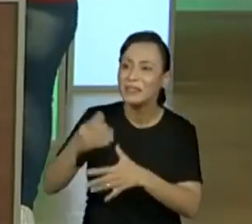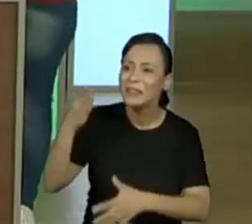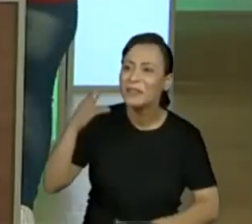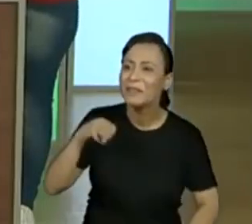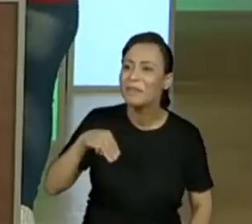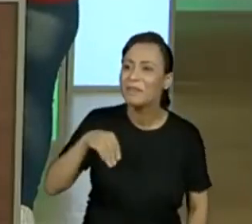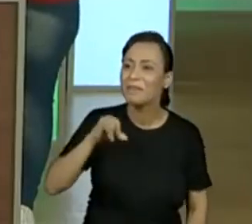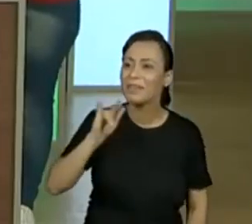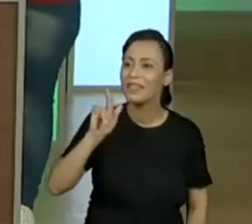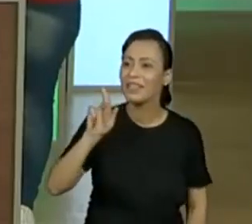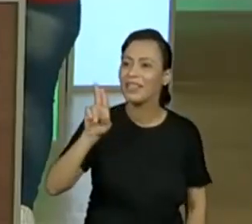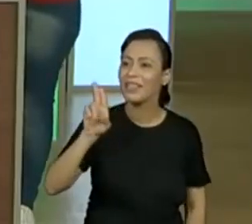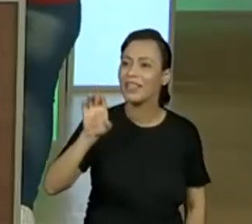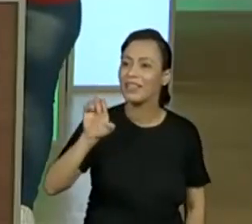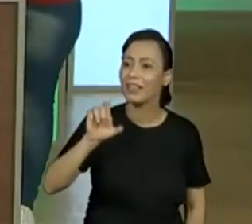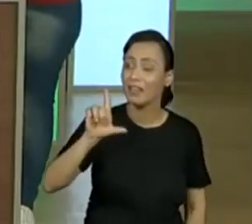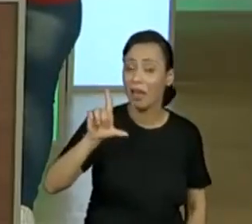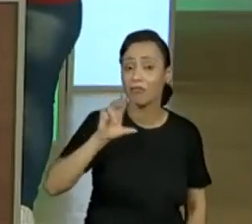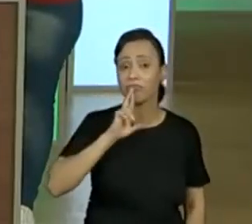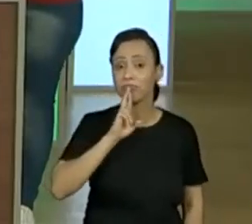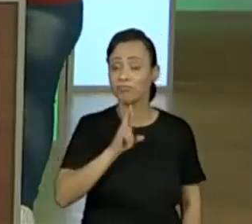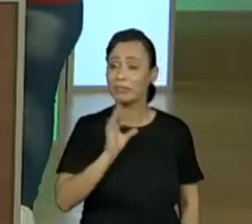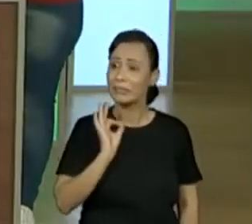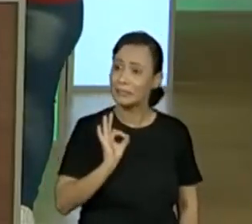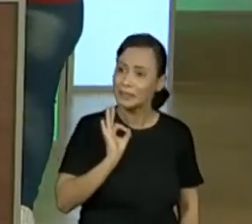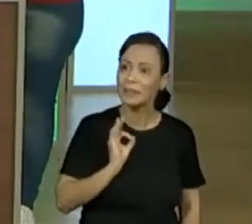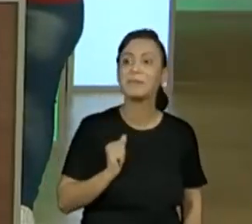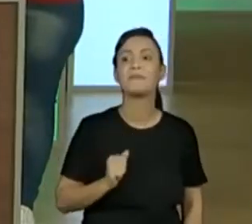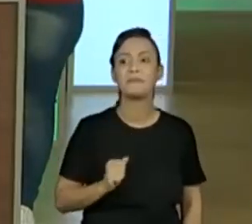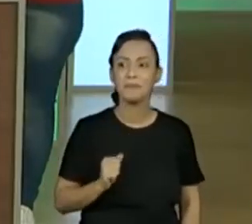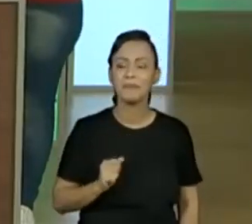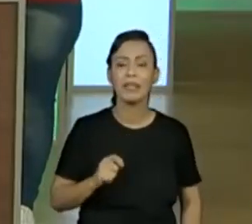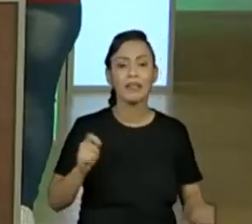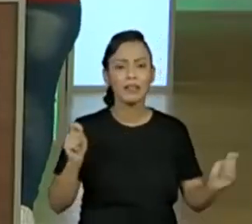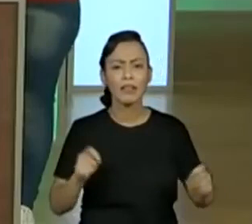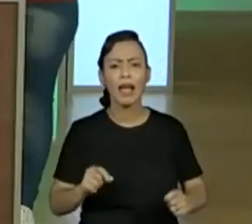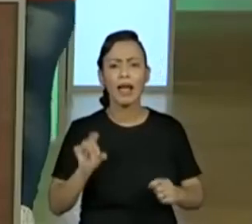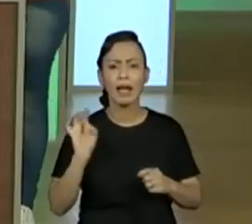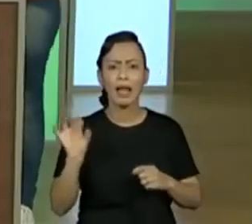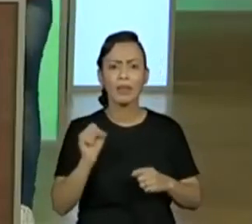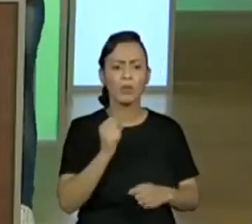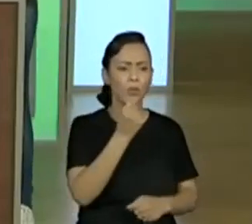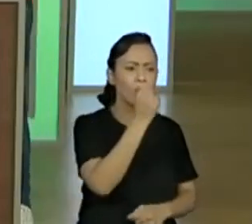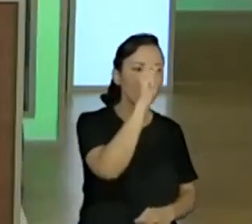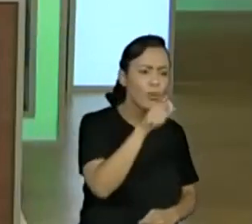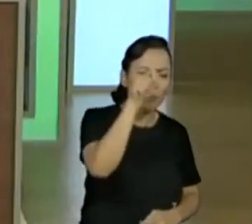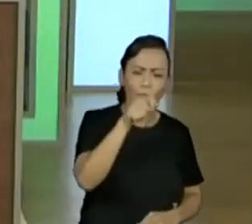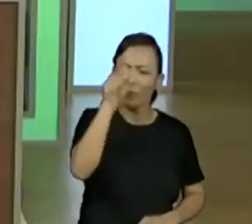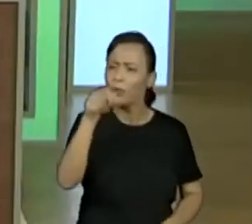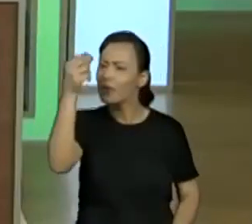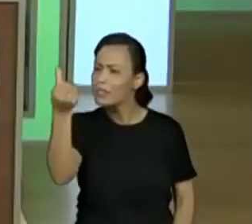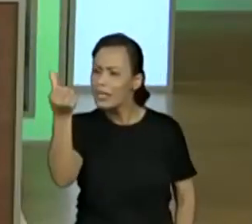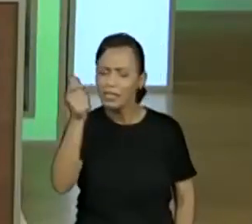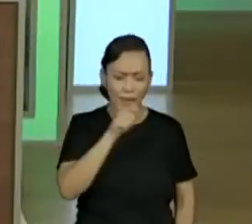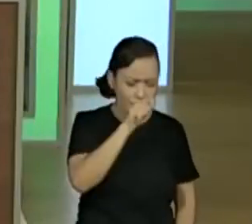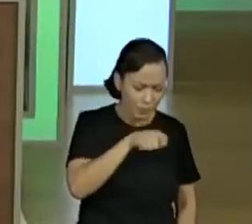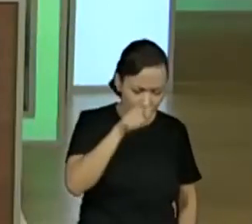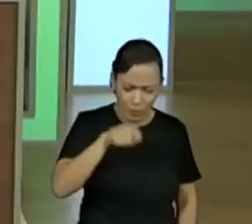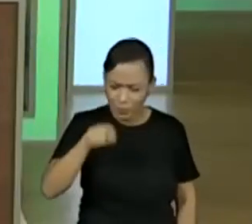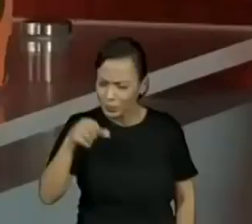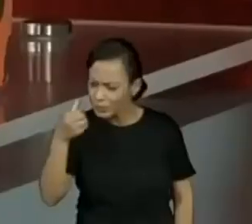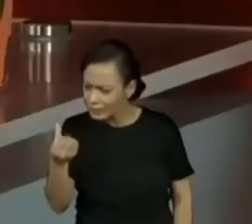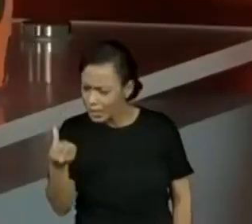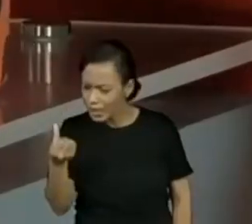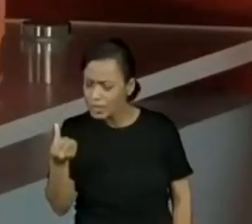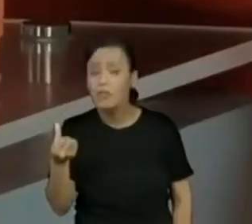que legal. Então, poderíamos contar de um em um, poderíamos usar a estratégia de cinco mais cinco,